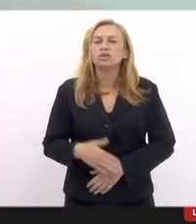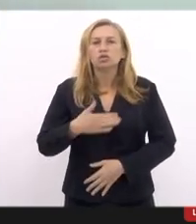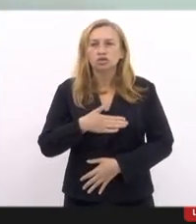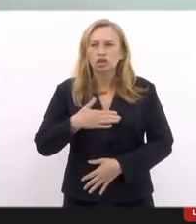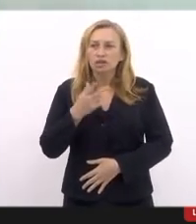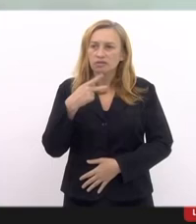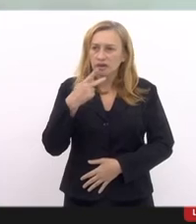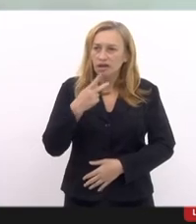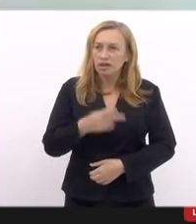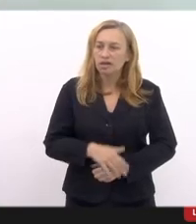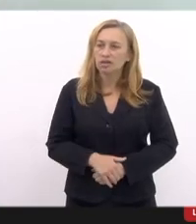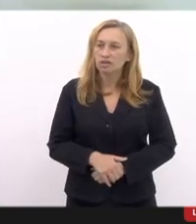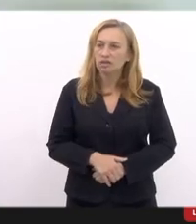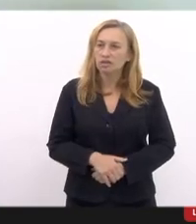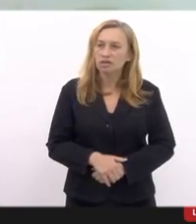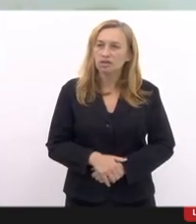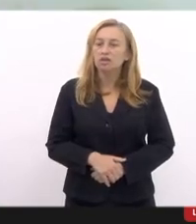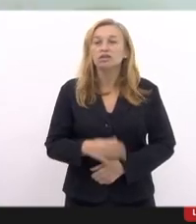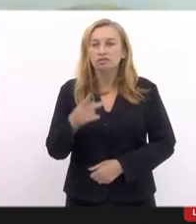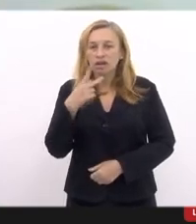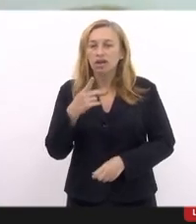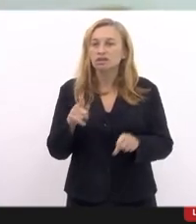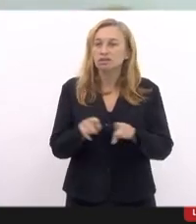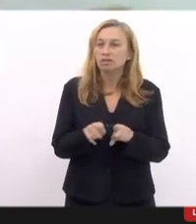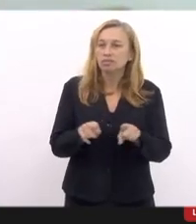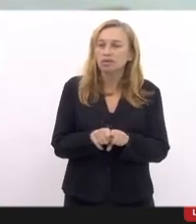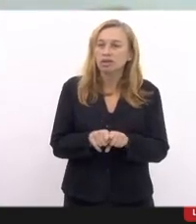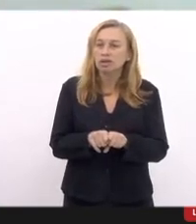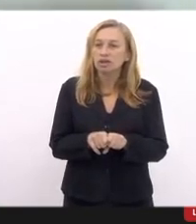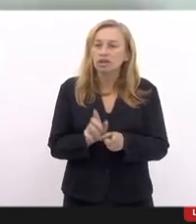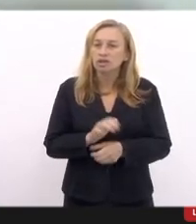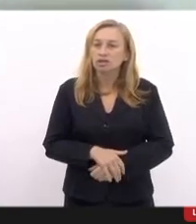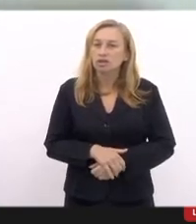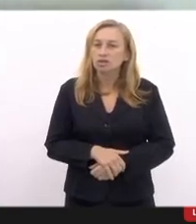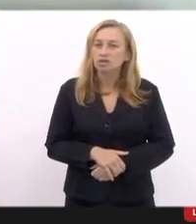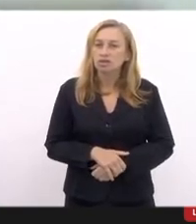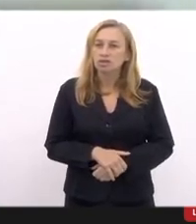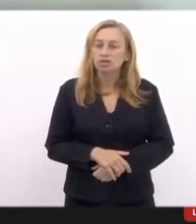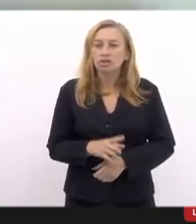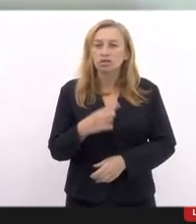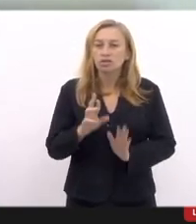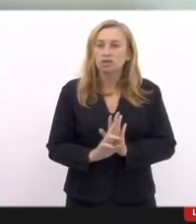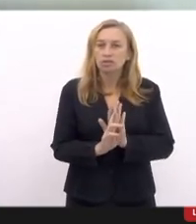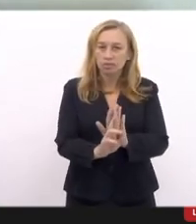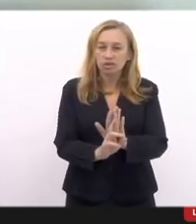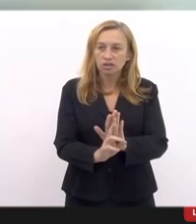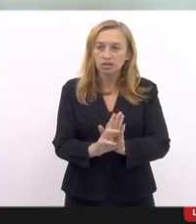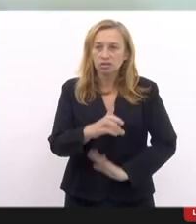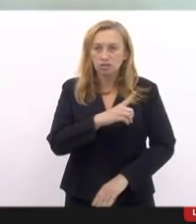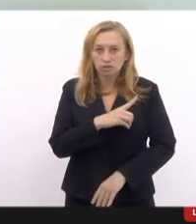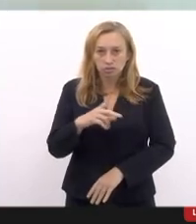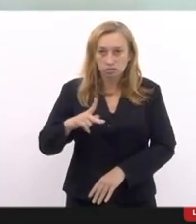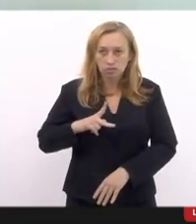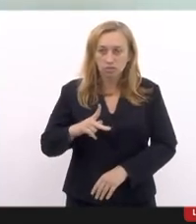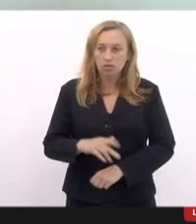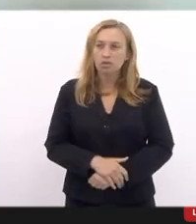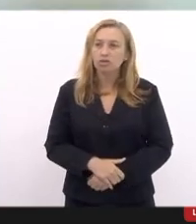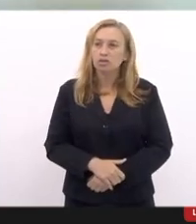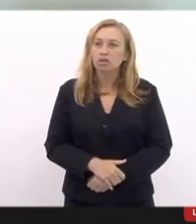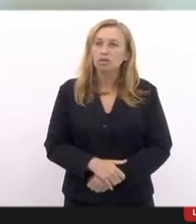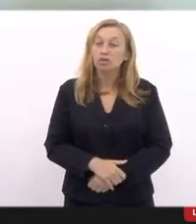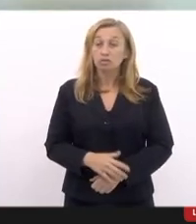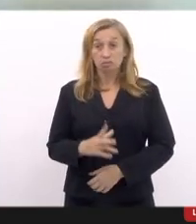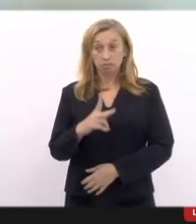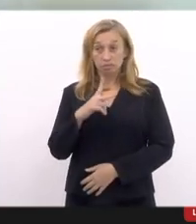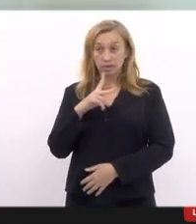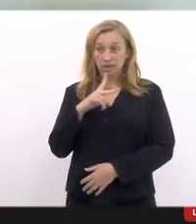colocar e eu gostaria de ressaltar a menção da nossa representante da defensoria pública, que eu